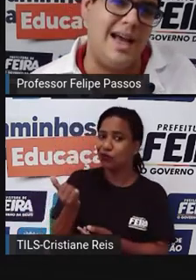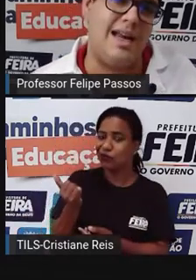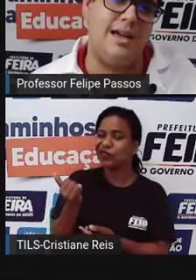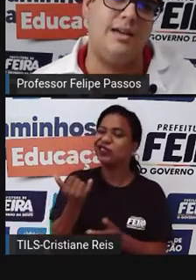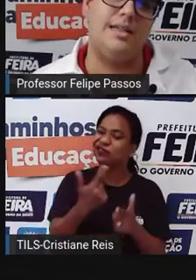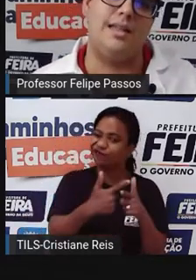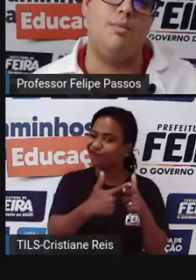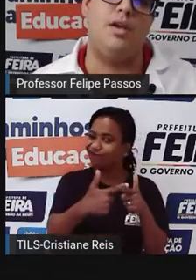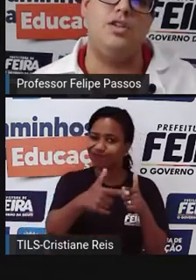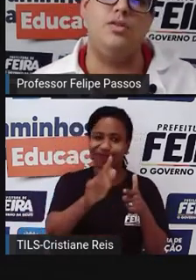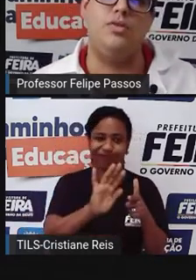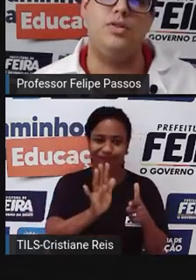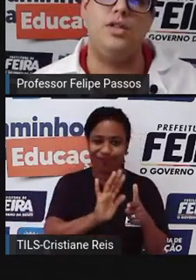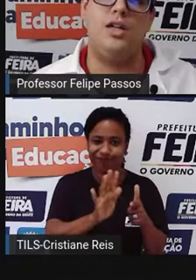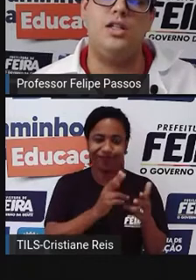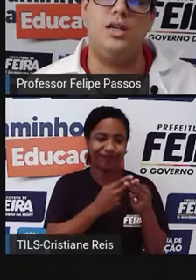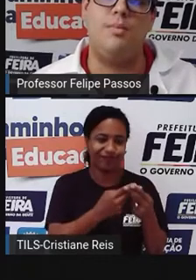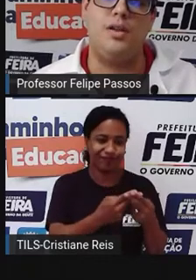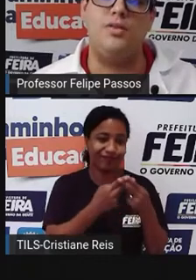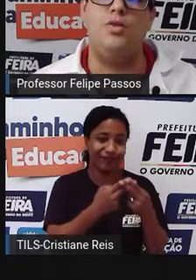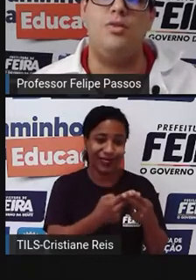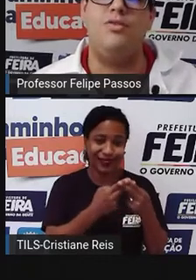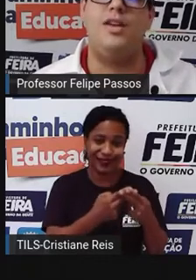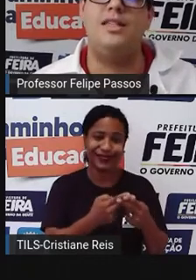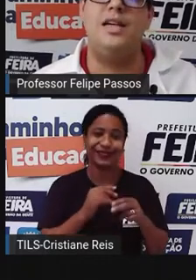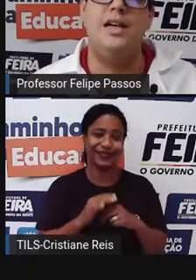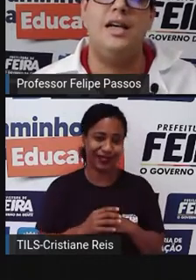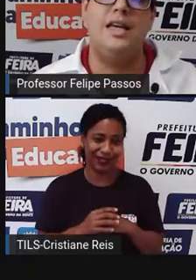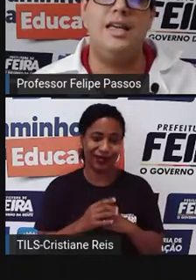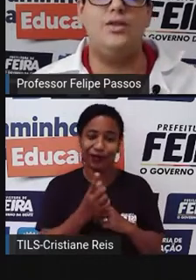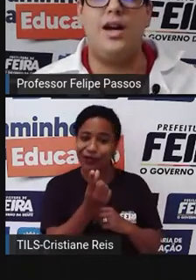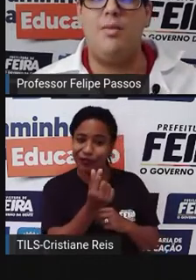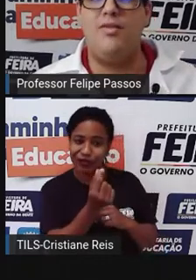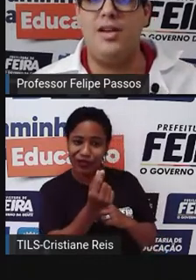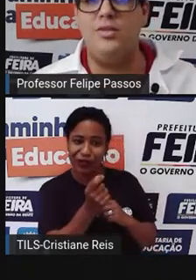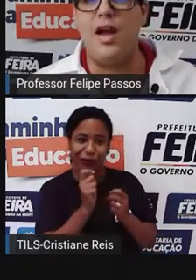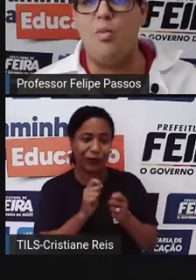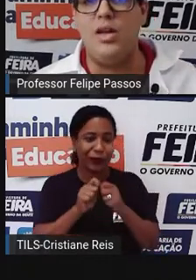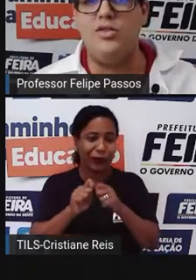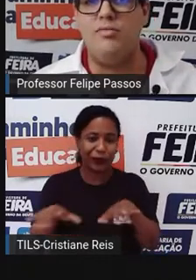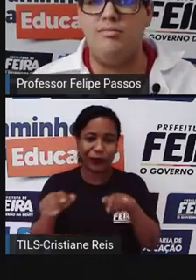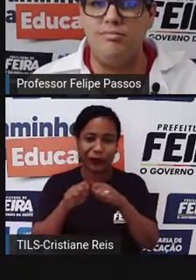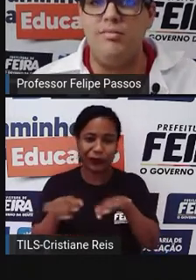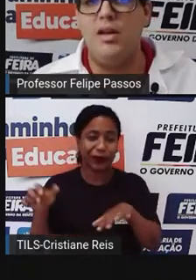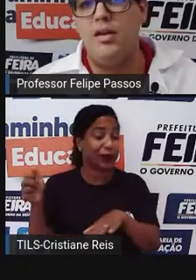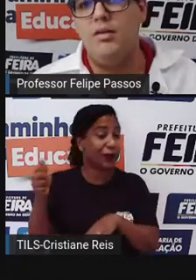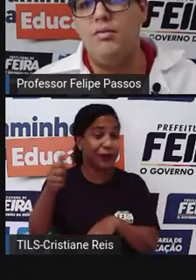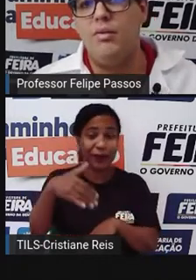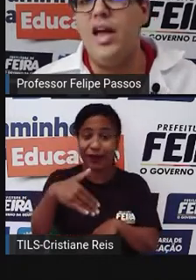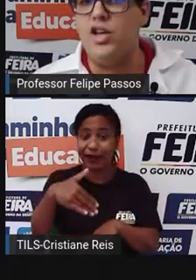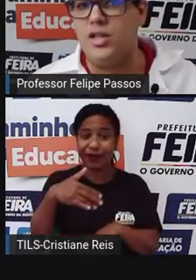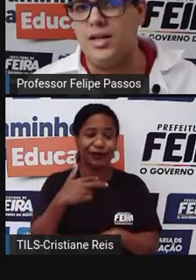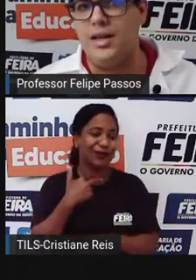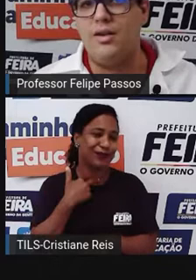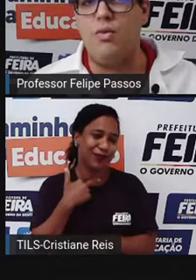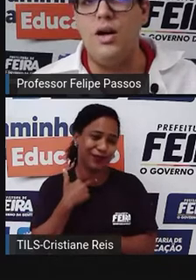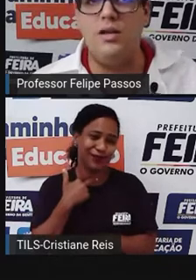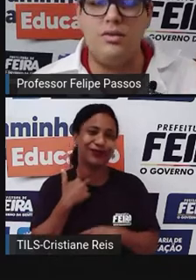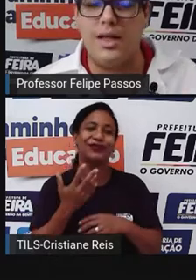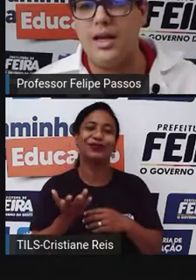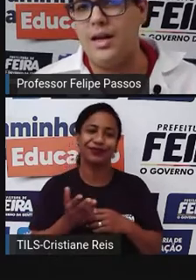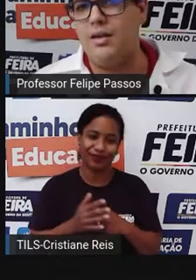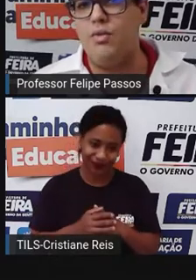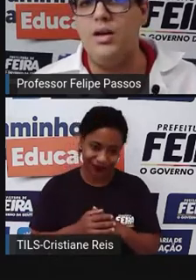necessária exatamente no nosso dia a dia, né? Pra nossa sobrevivência. E isso acaba virando realmente um extra, né?